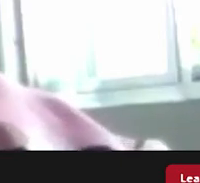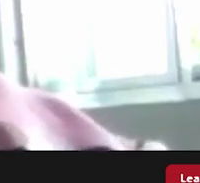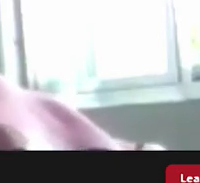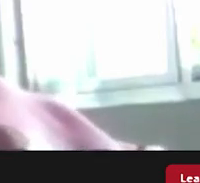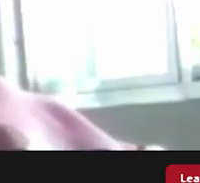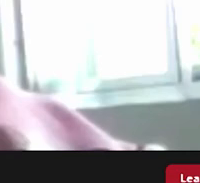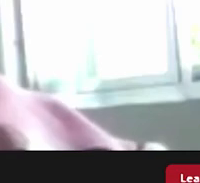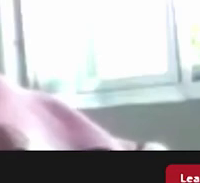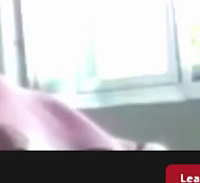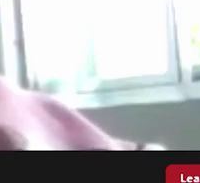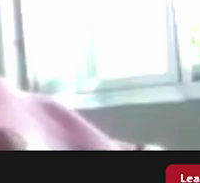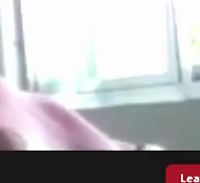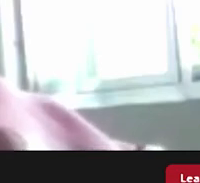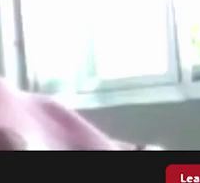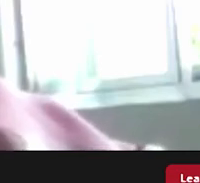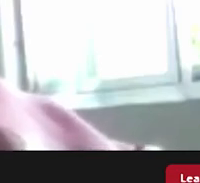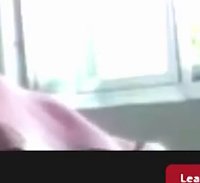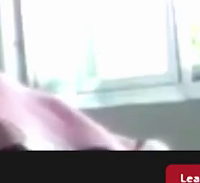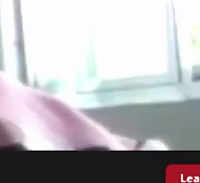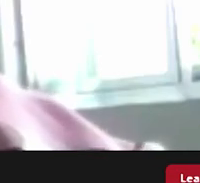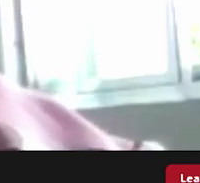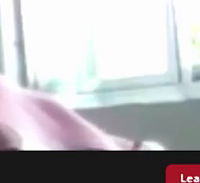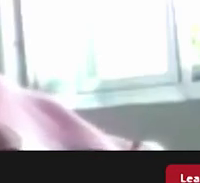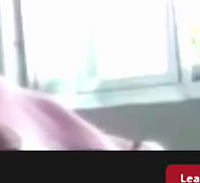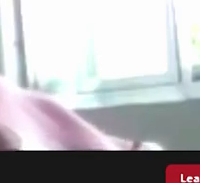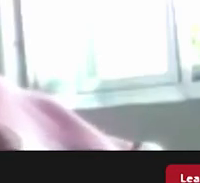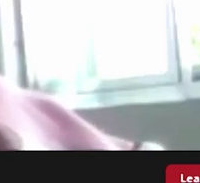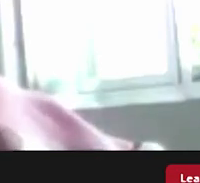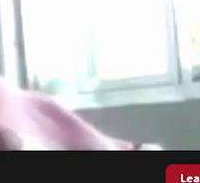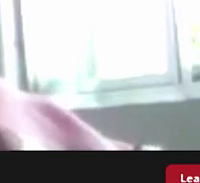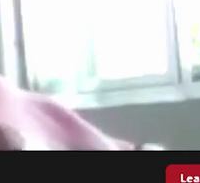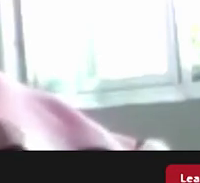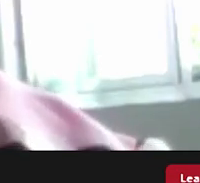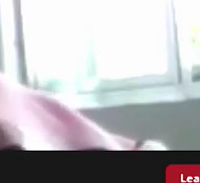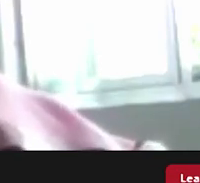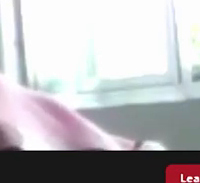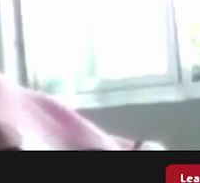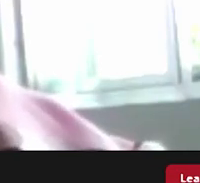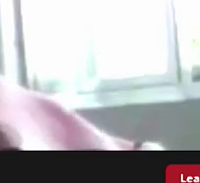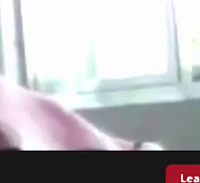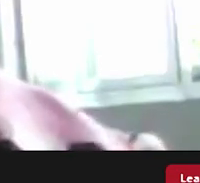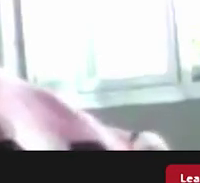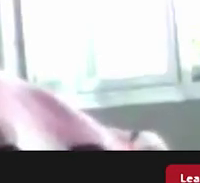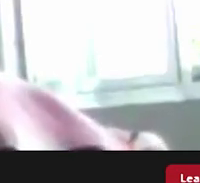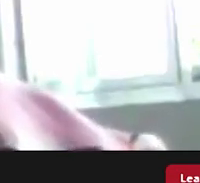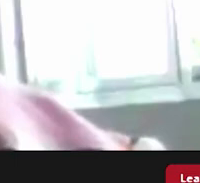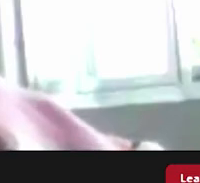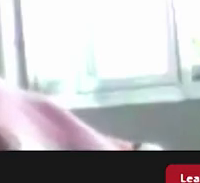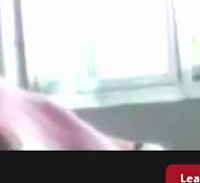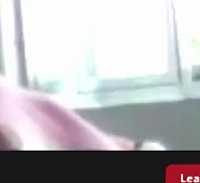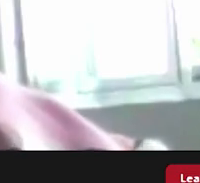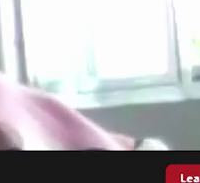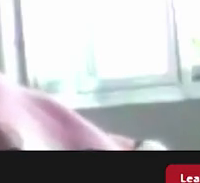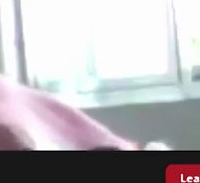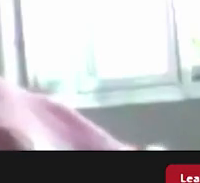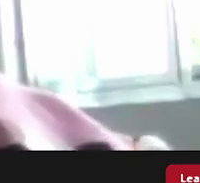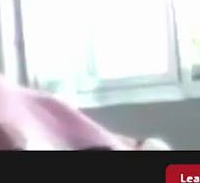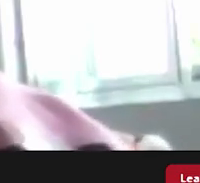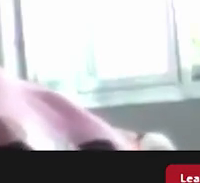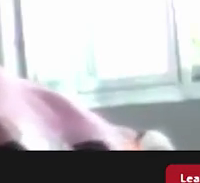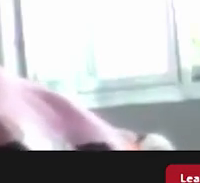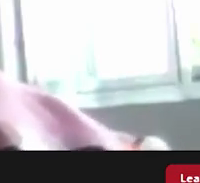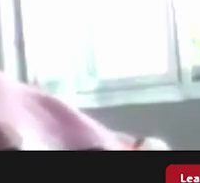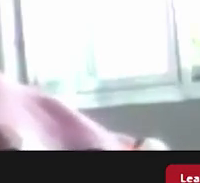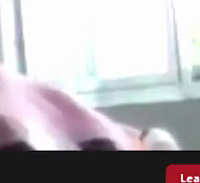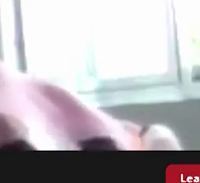comunidades a gente tem que sair da arquitetura só como uma expressão histórica o Lúcio Costa é